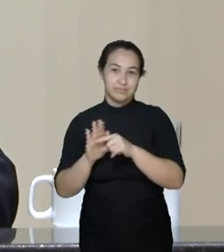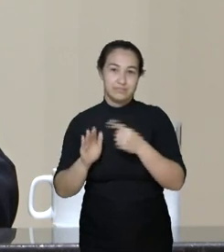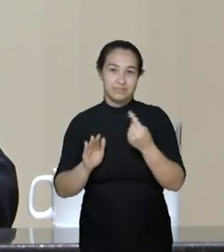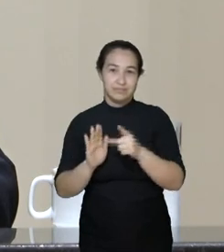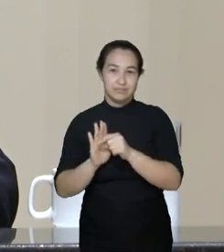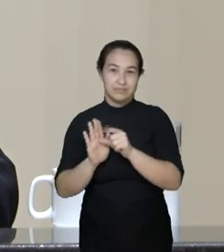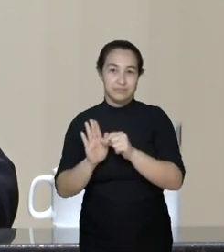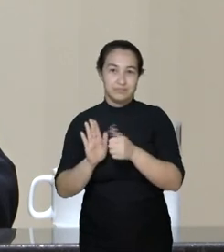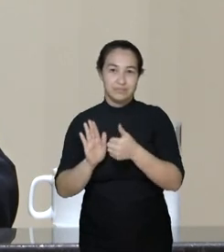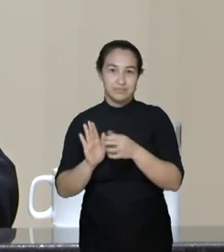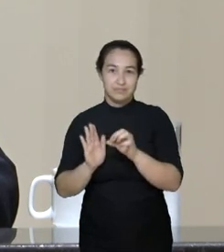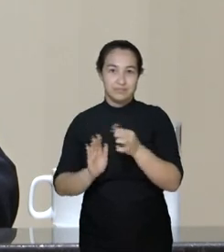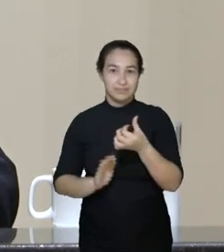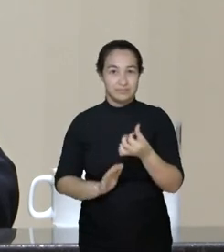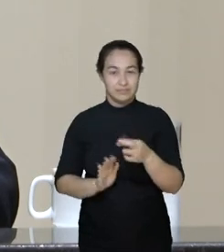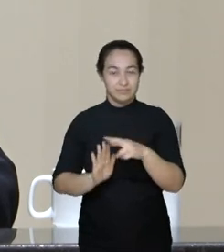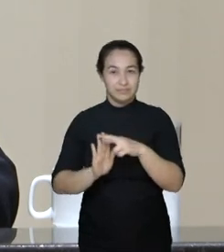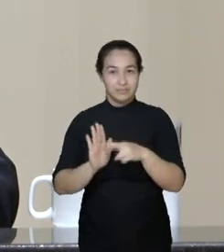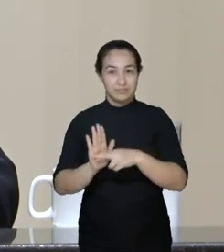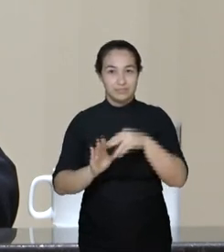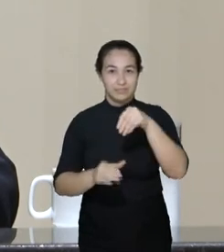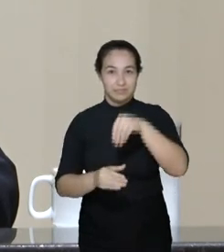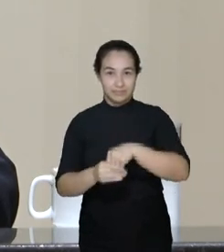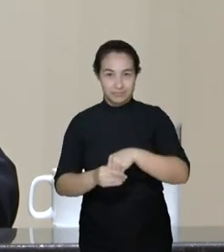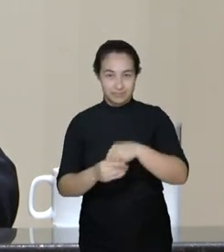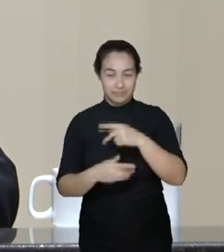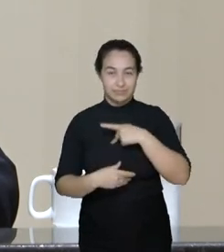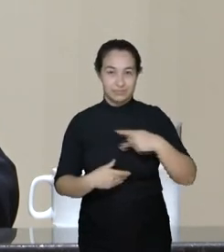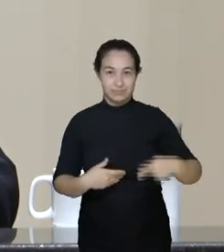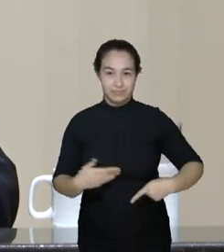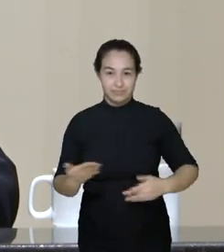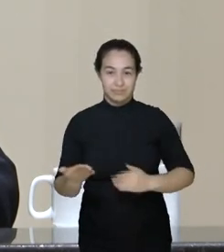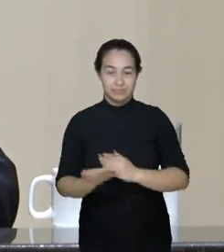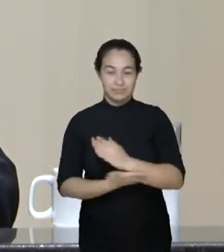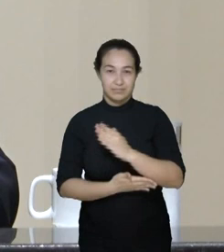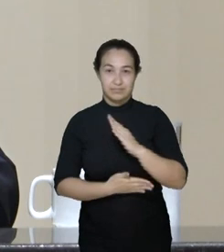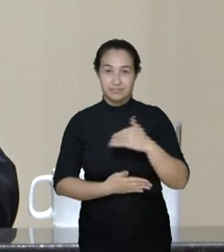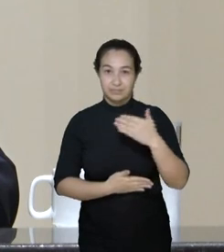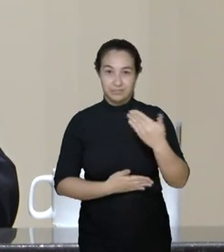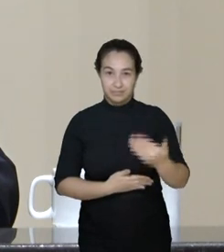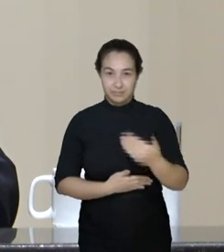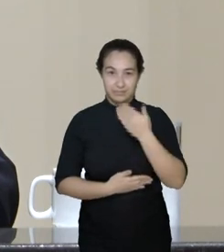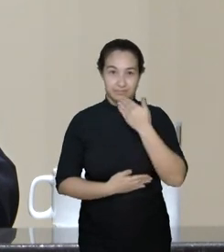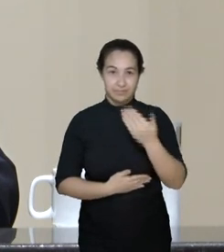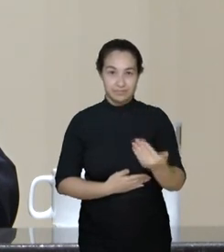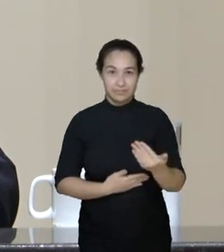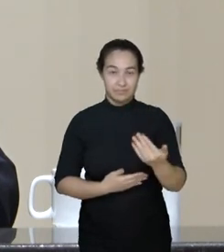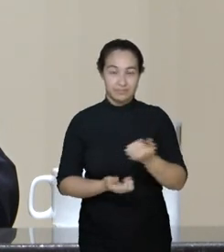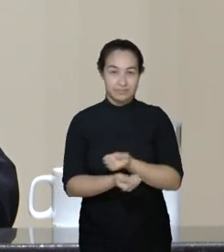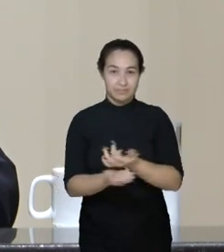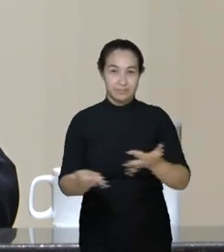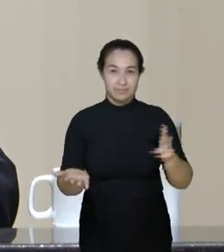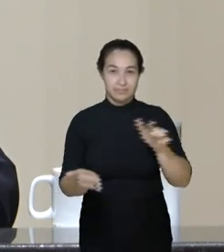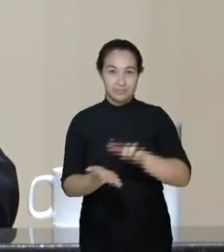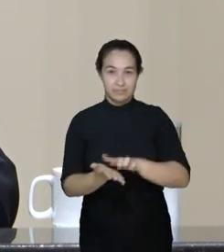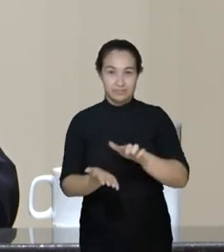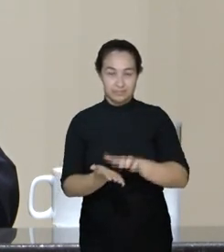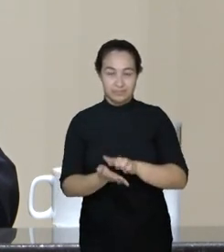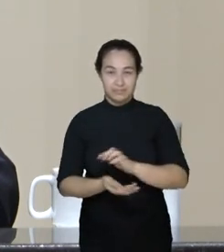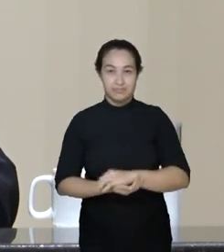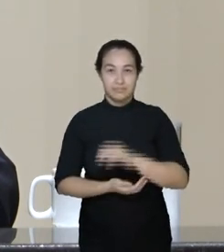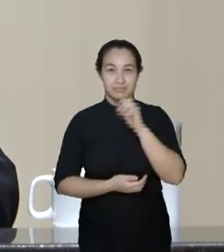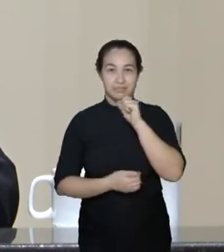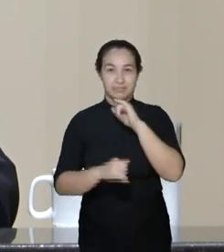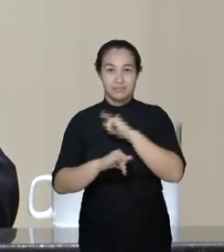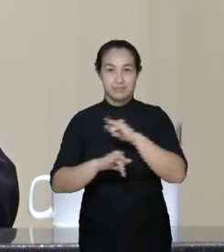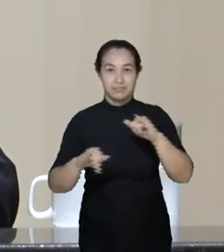do artigo 116 do Regimento Interno, o senhor presidente deu a aprovada. Expediante, o senhor presidente solicitou que se procedesse à distribuição. Prevas comunicações, fizeram a